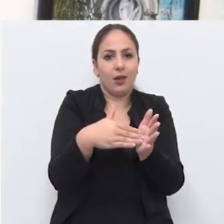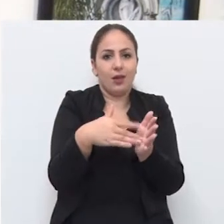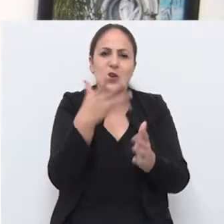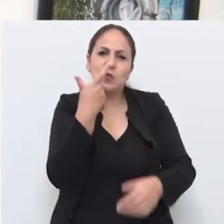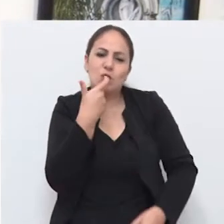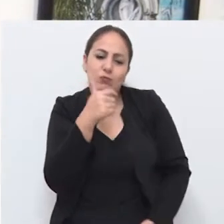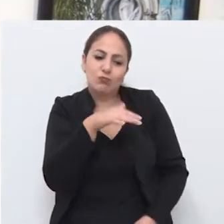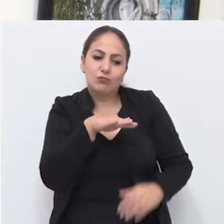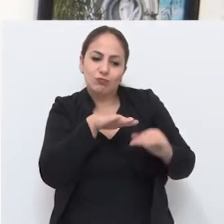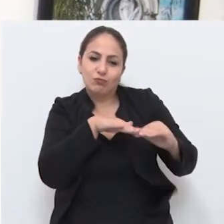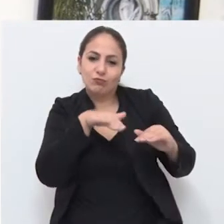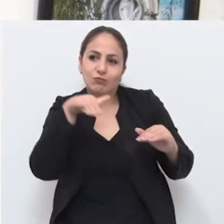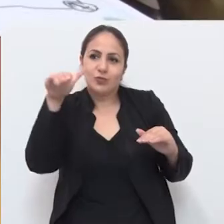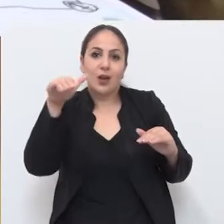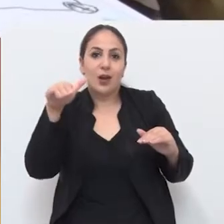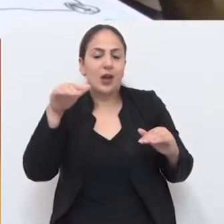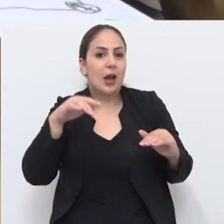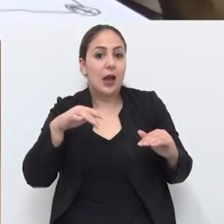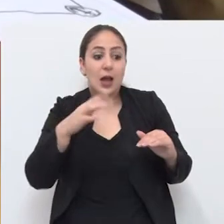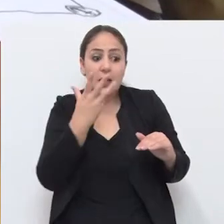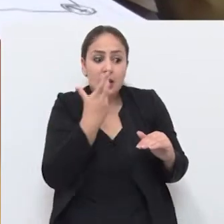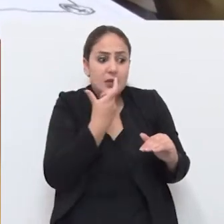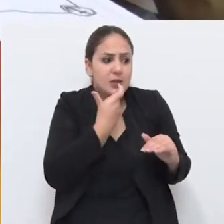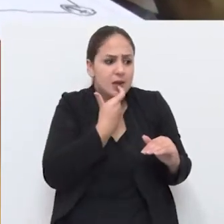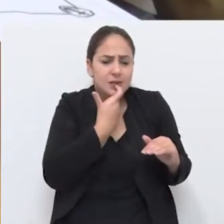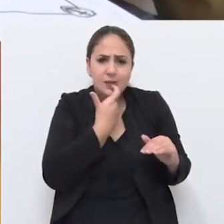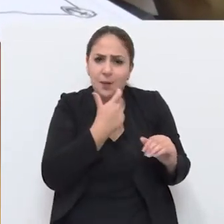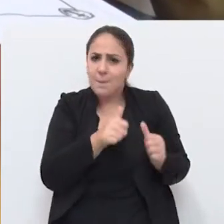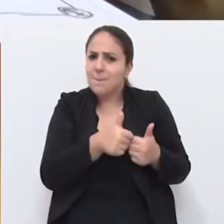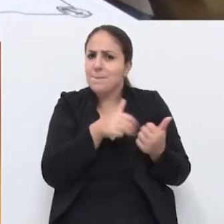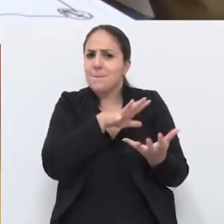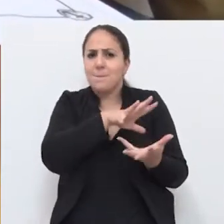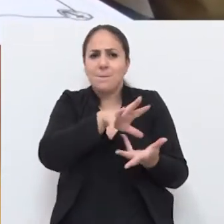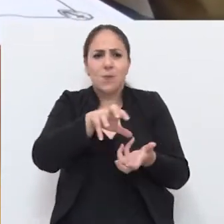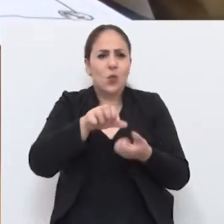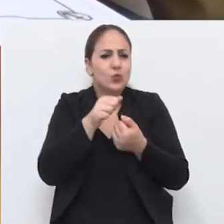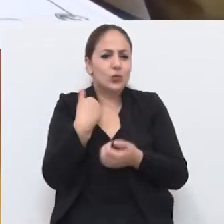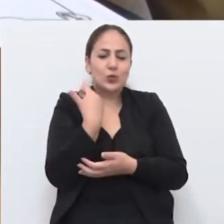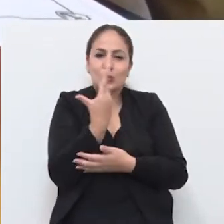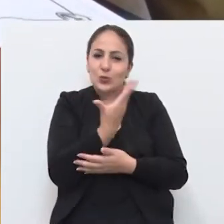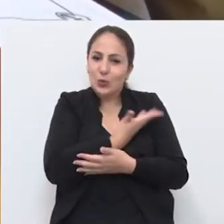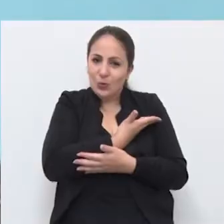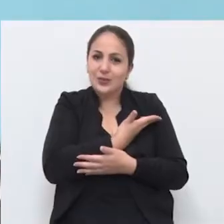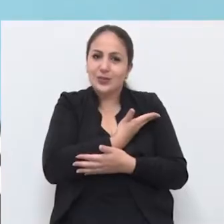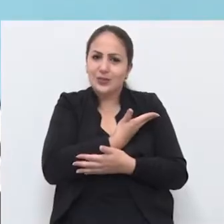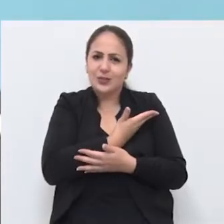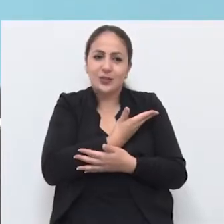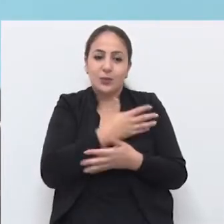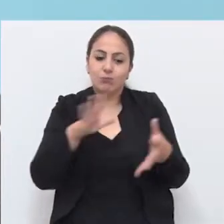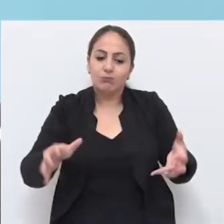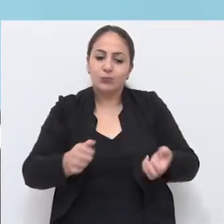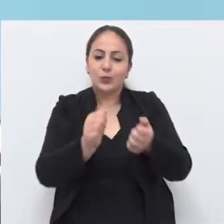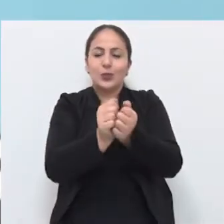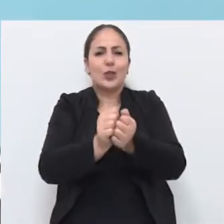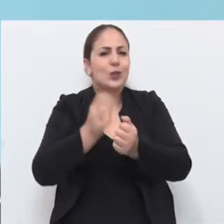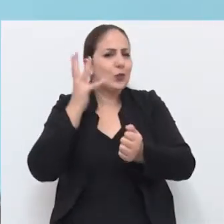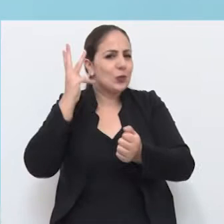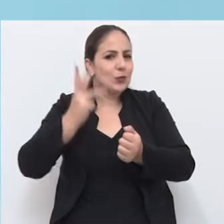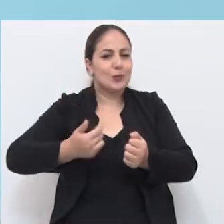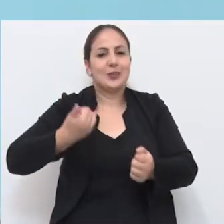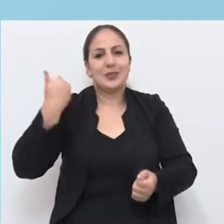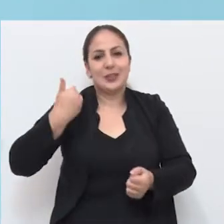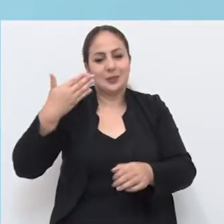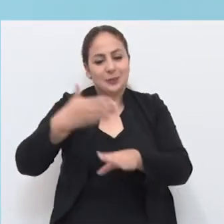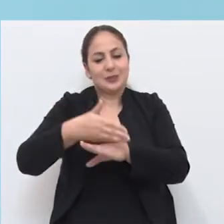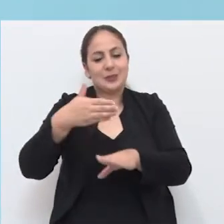a infância. As crianças são o melhor do mundo e nós vamos culminar com todas as idades